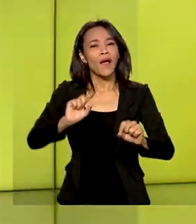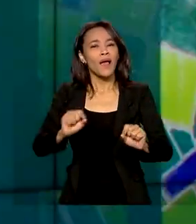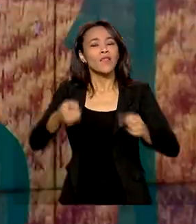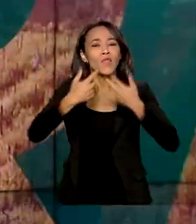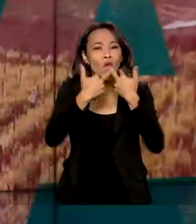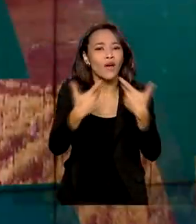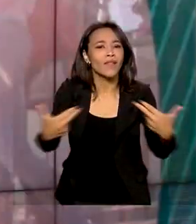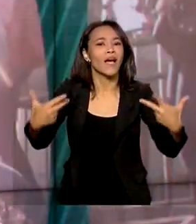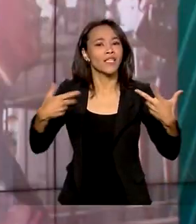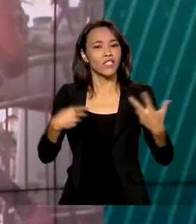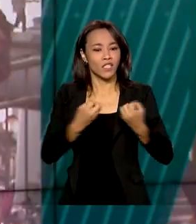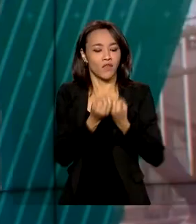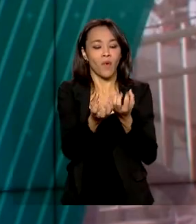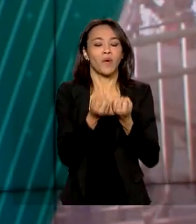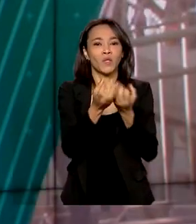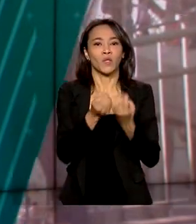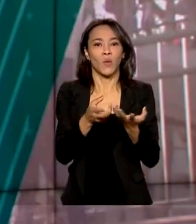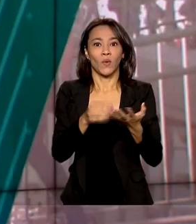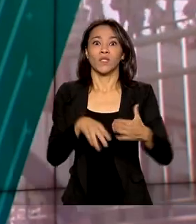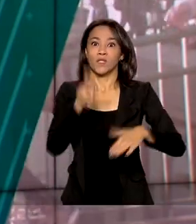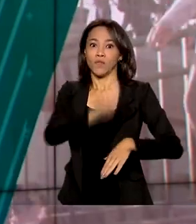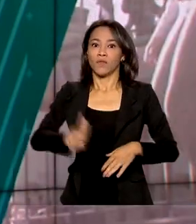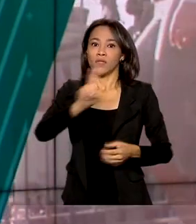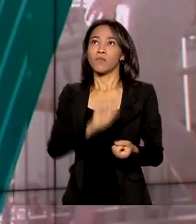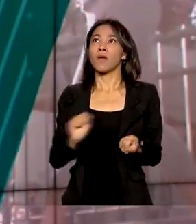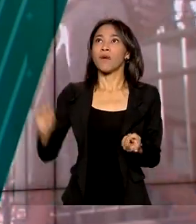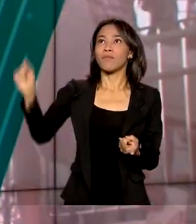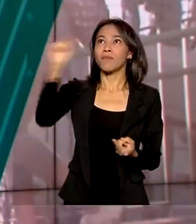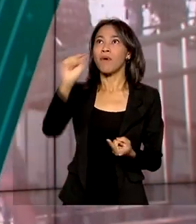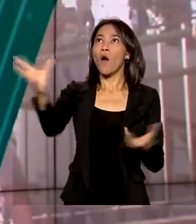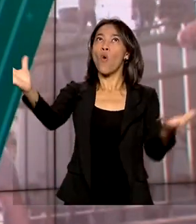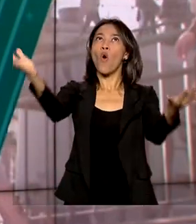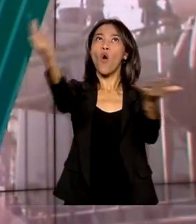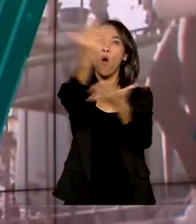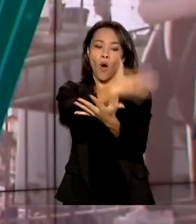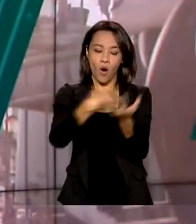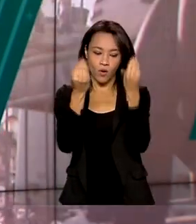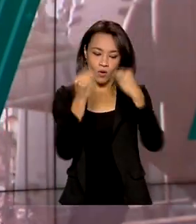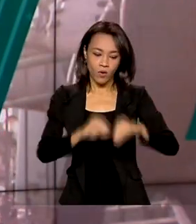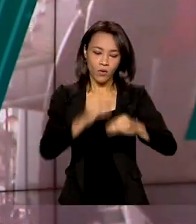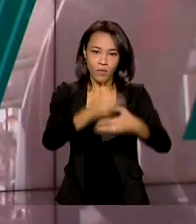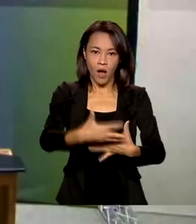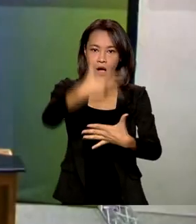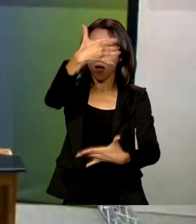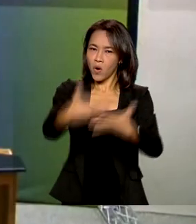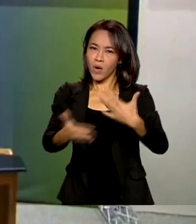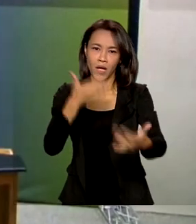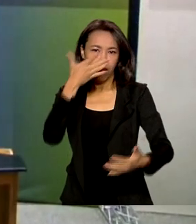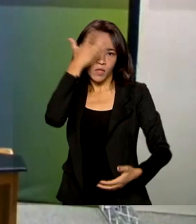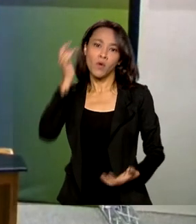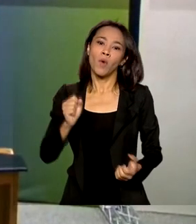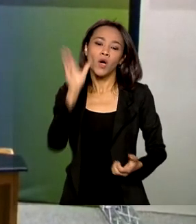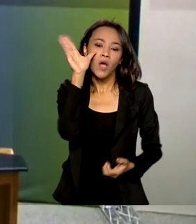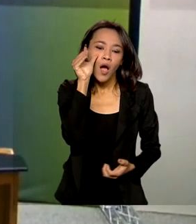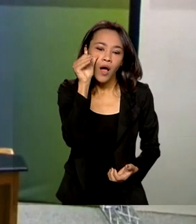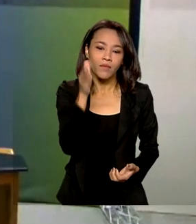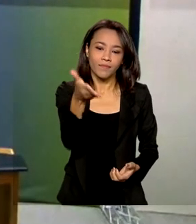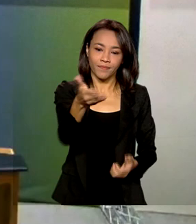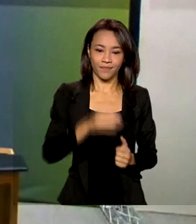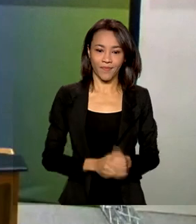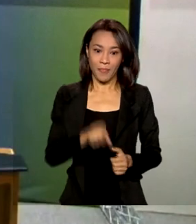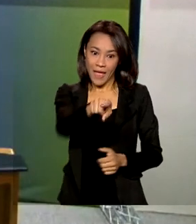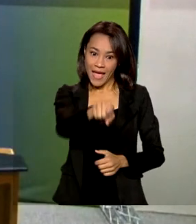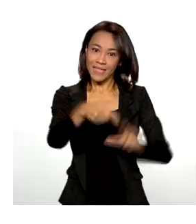informações das instituições federais de ensino superior e está disponível para qualquer cidadão. A Universidade